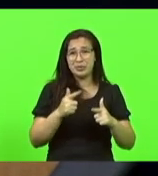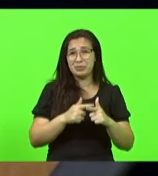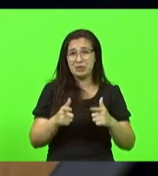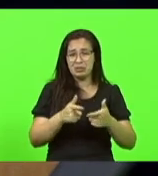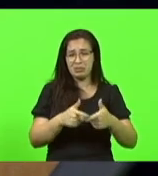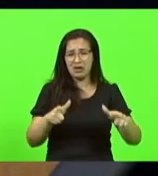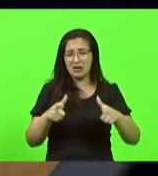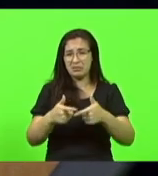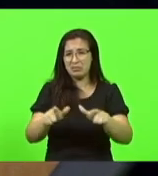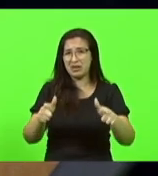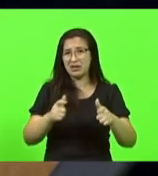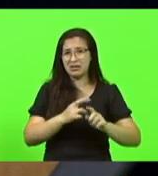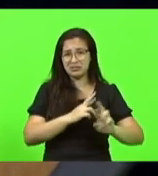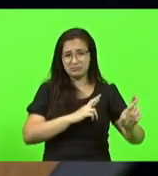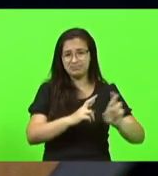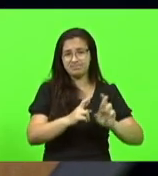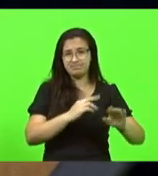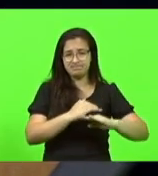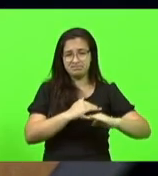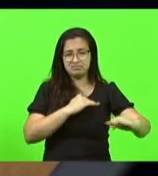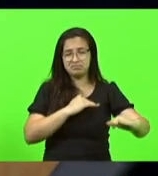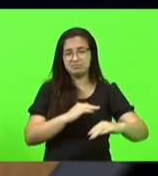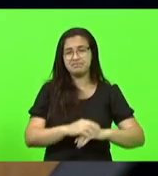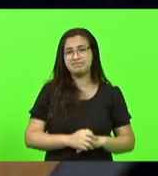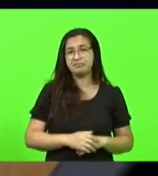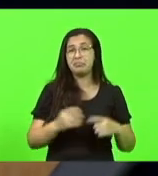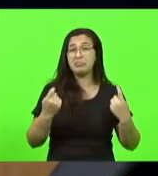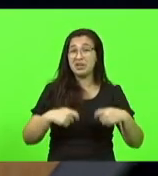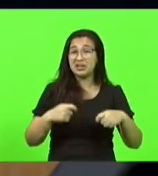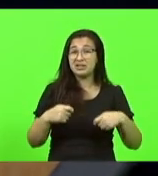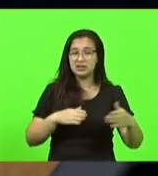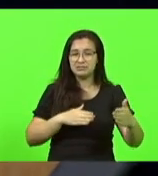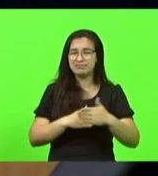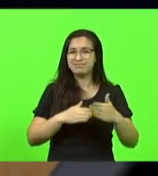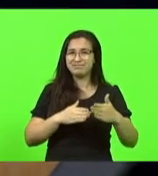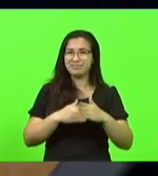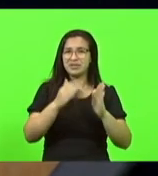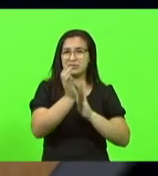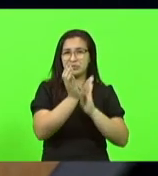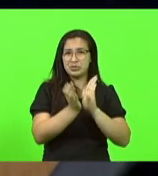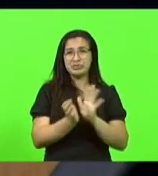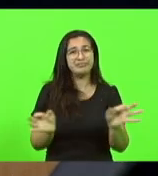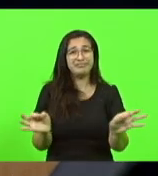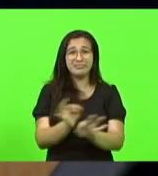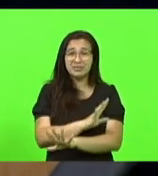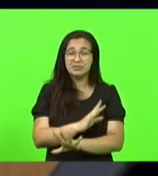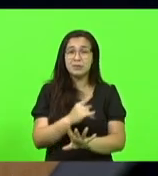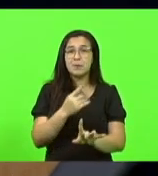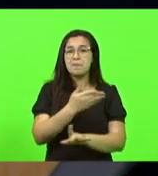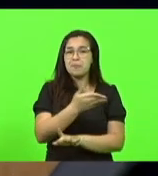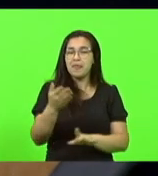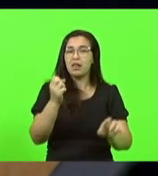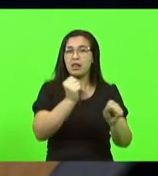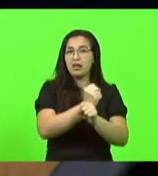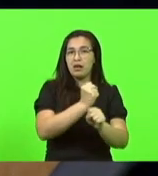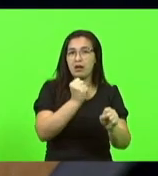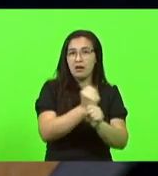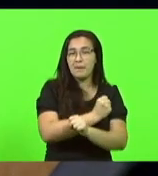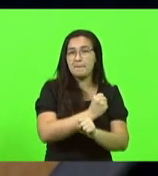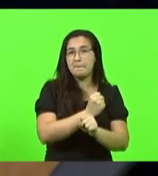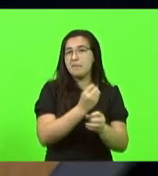destrave os entraves burocráticos, que eventualmente tenham, e que essas obras venham